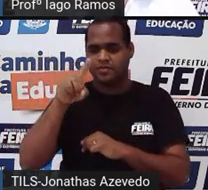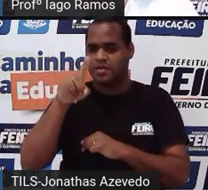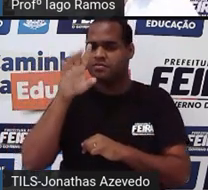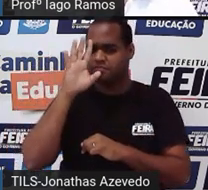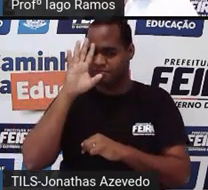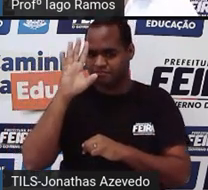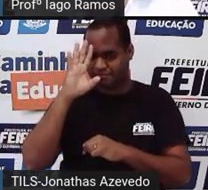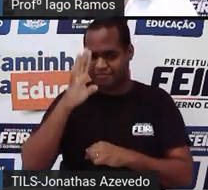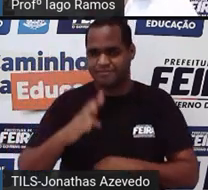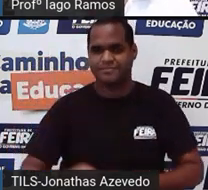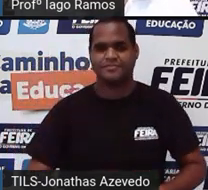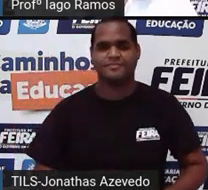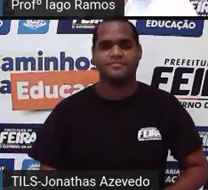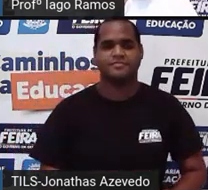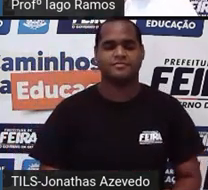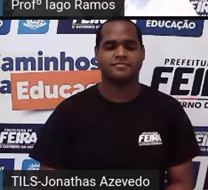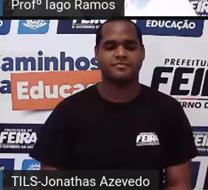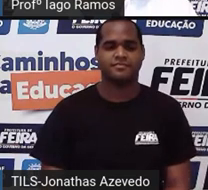pensar.